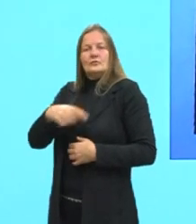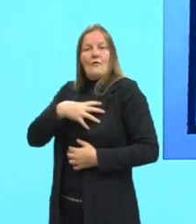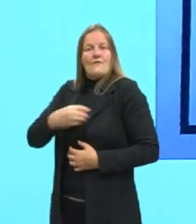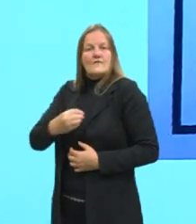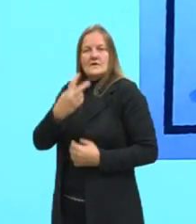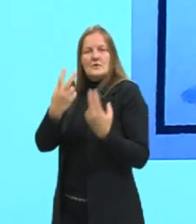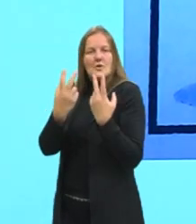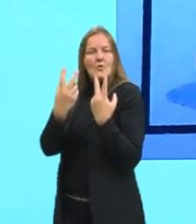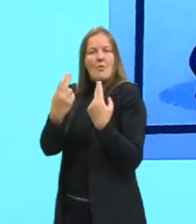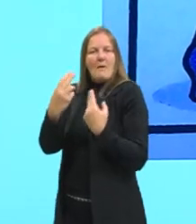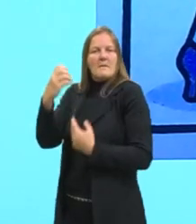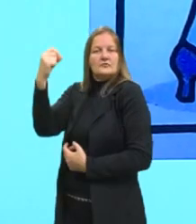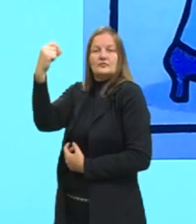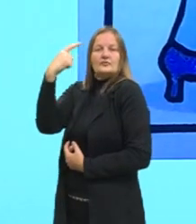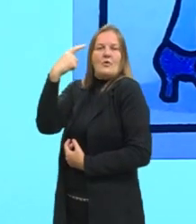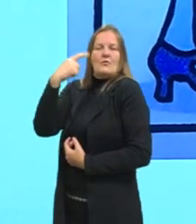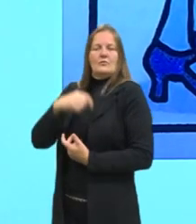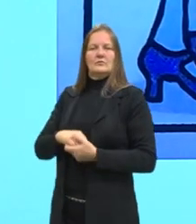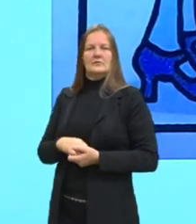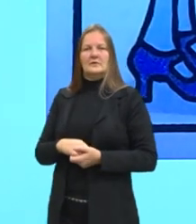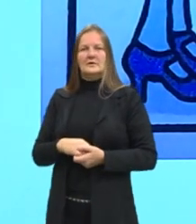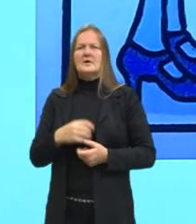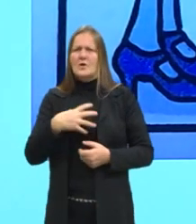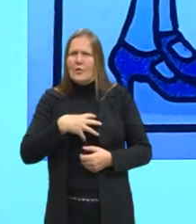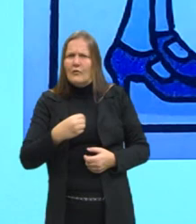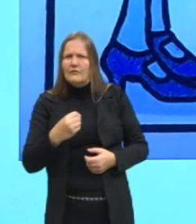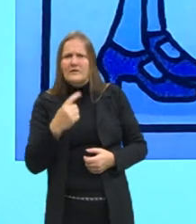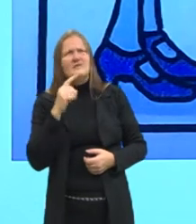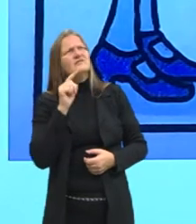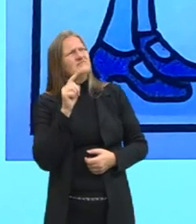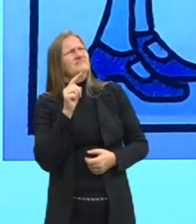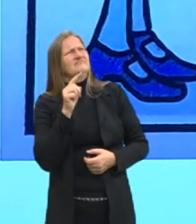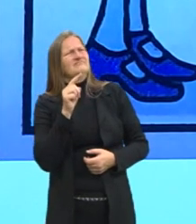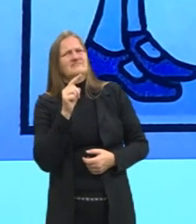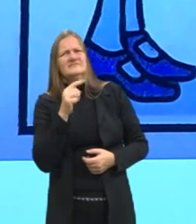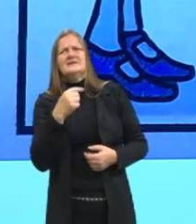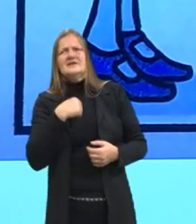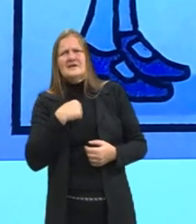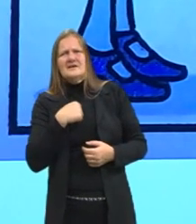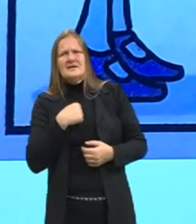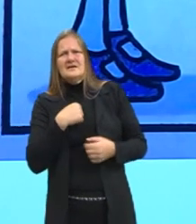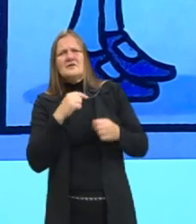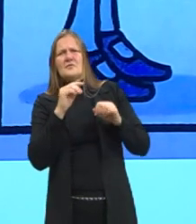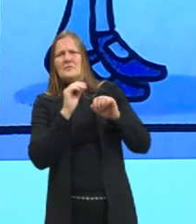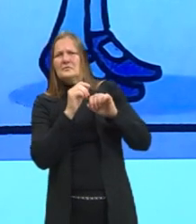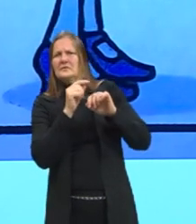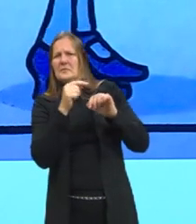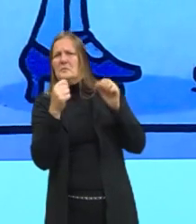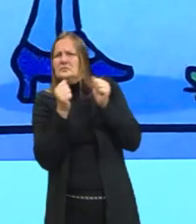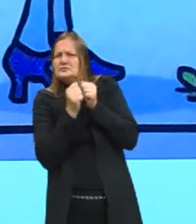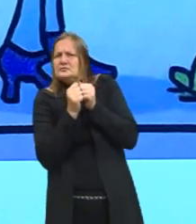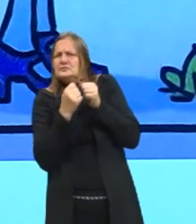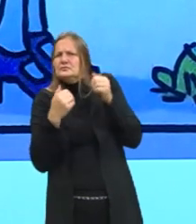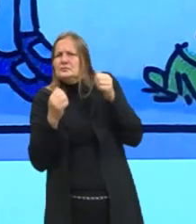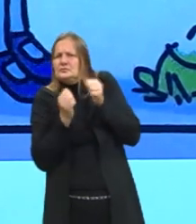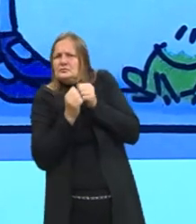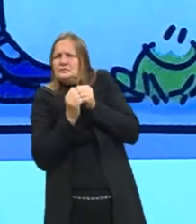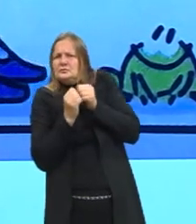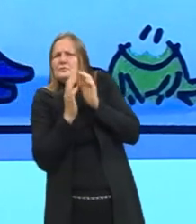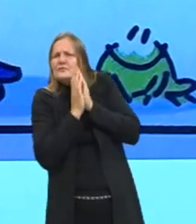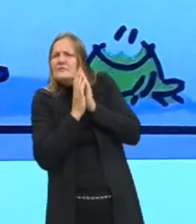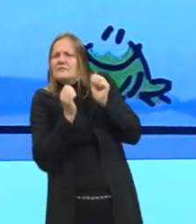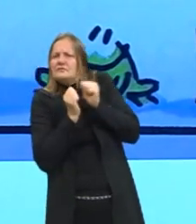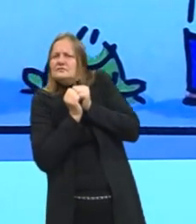metáfora. Você é o meu sol. E ele responde no segundo. Então, fica mais comigo. E no